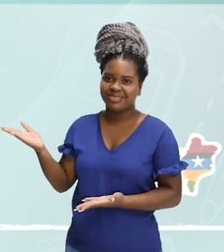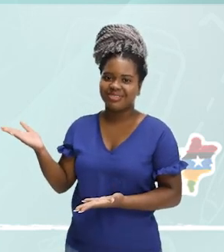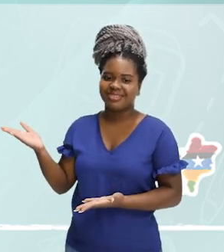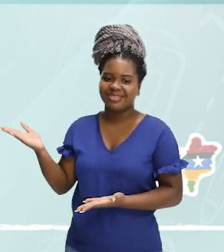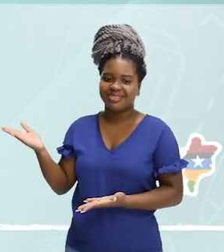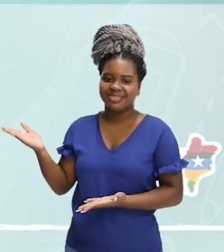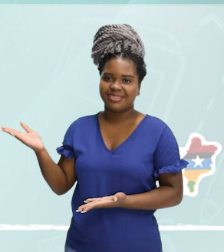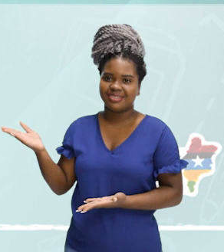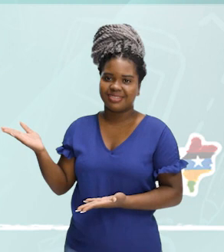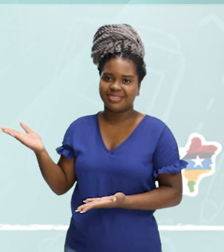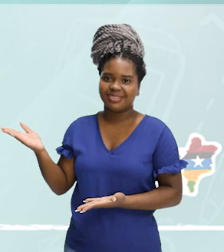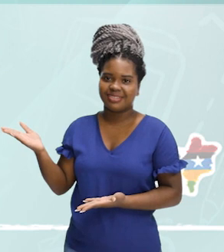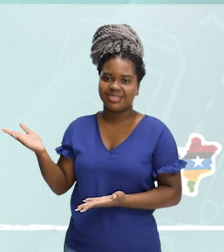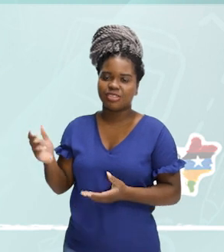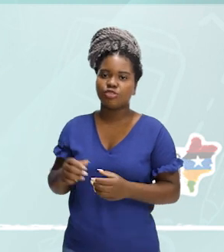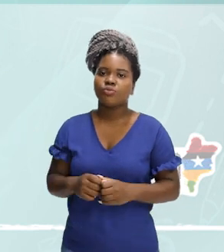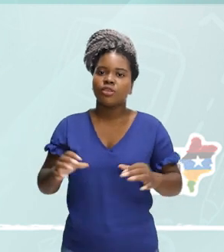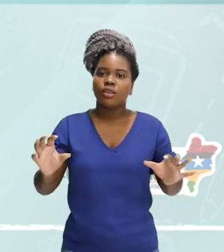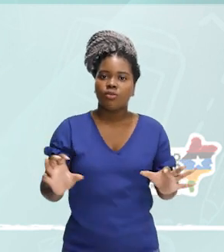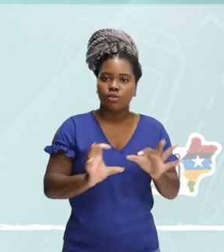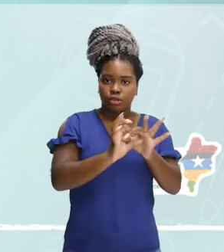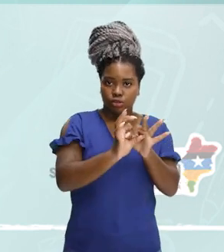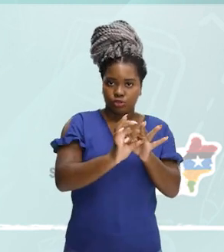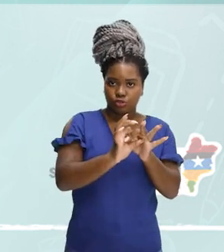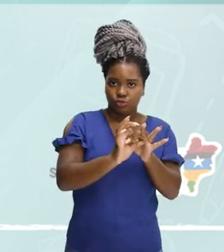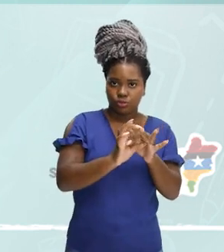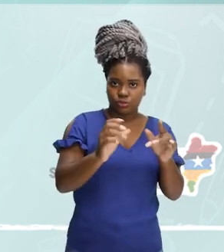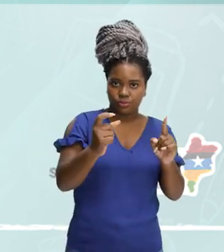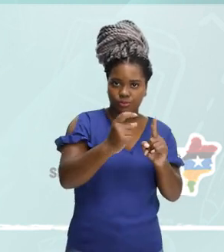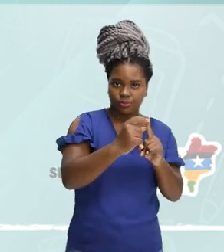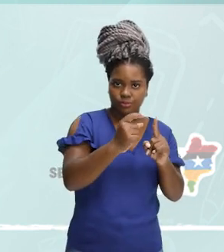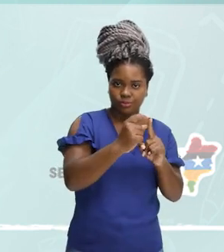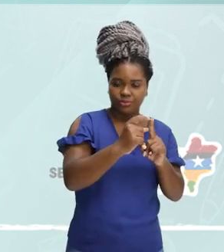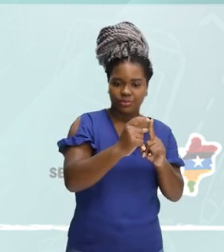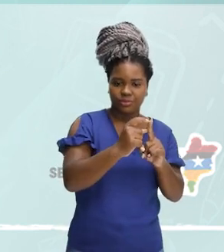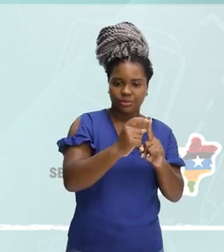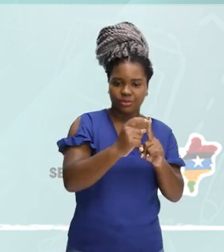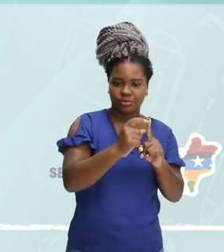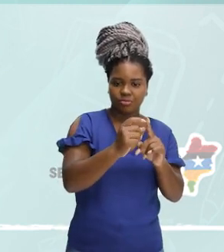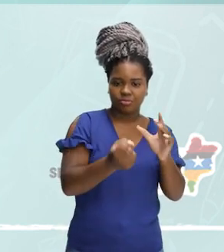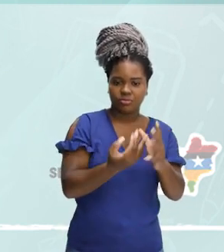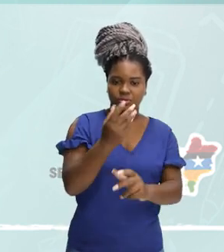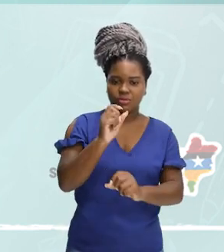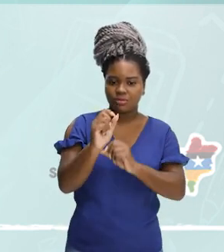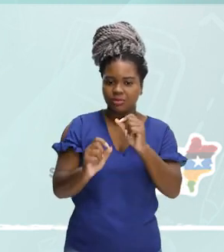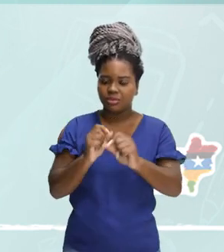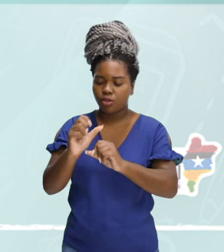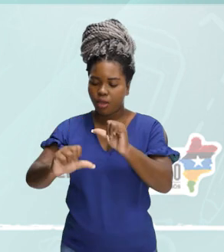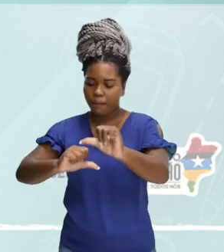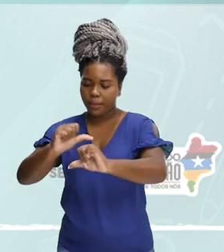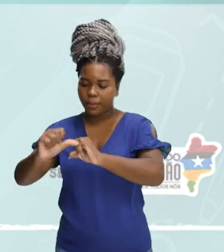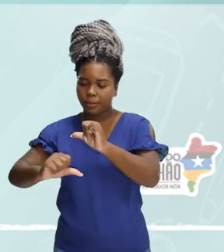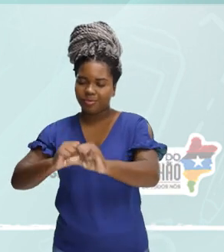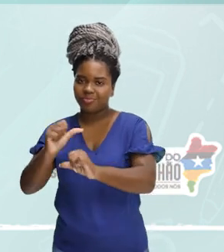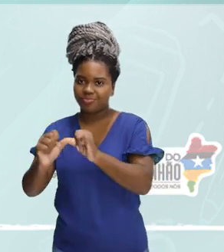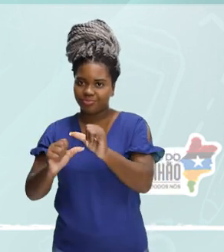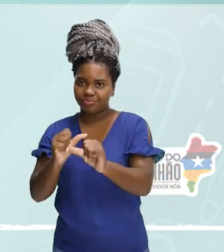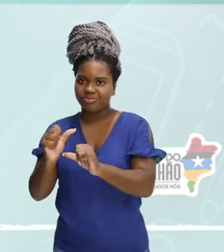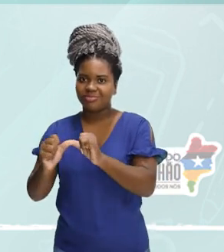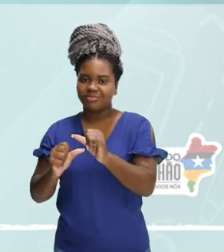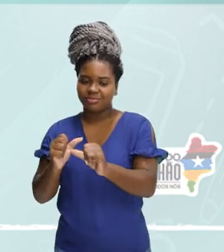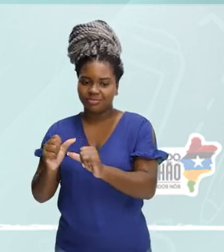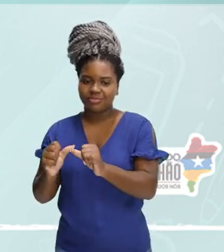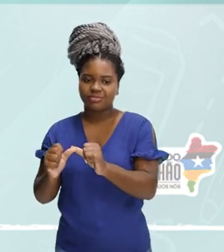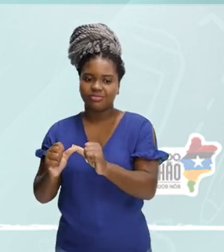1 e palavra raiz 2. Então, eles juntam a palavra, essas palavras, e fazem uma mescla. Aqui eles mesclam.